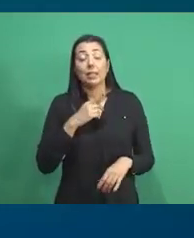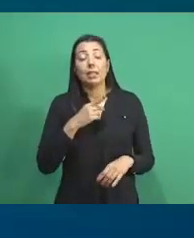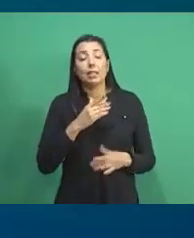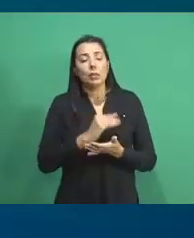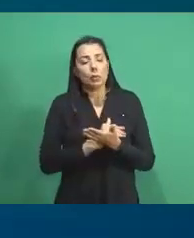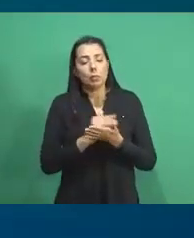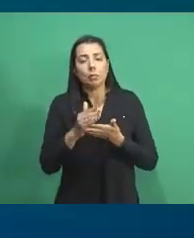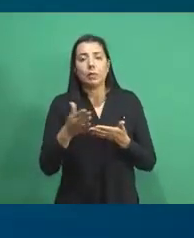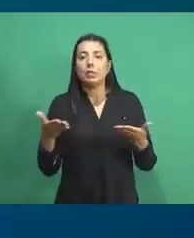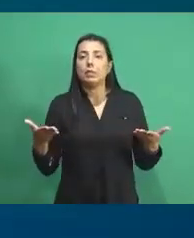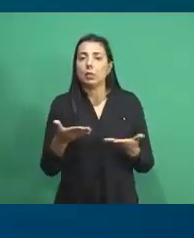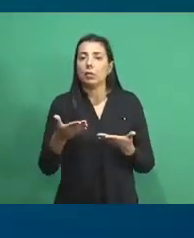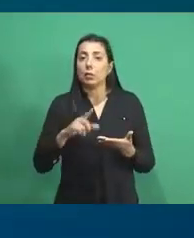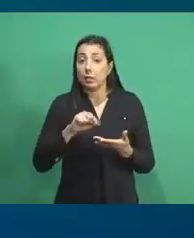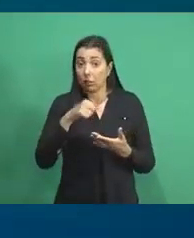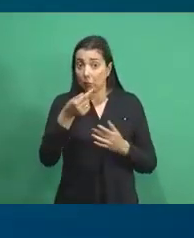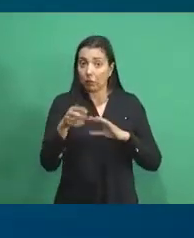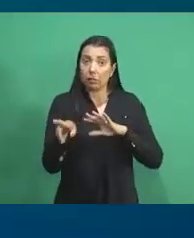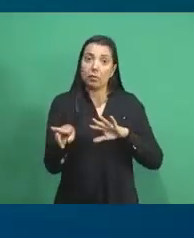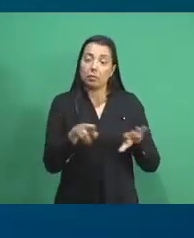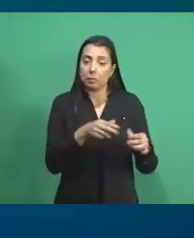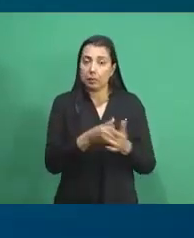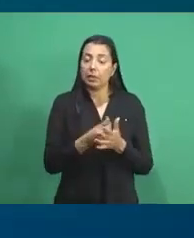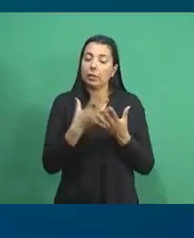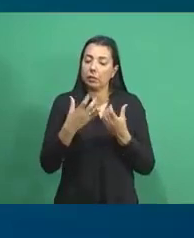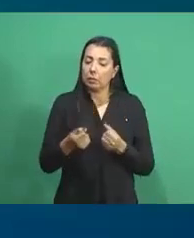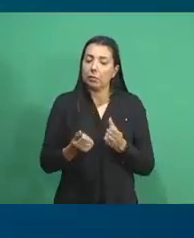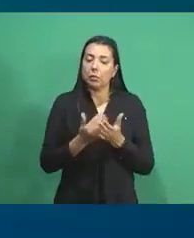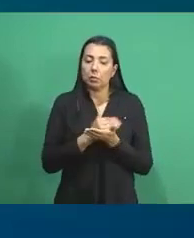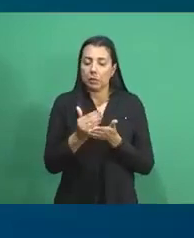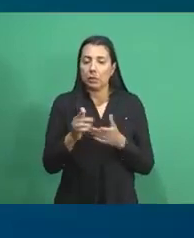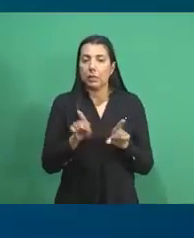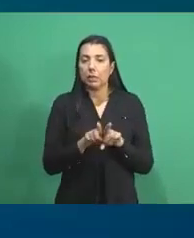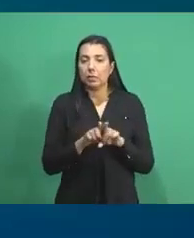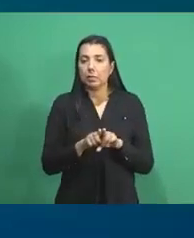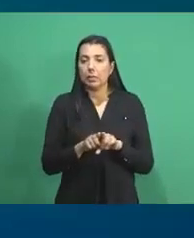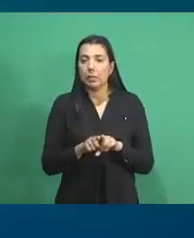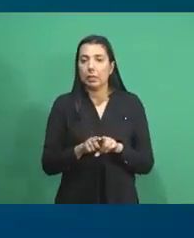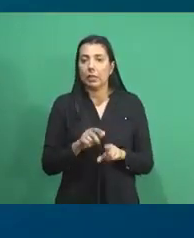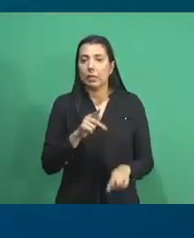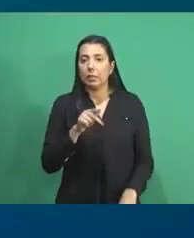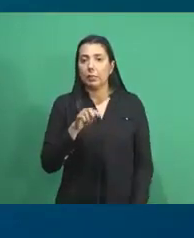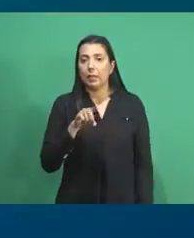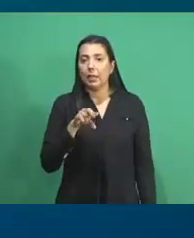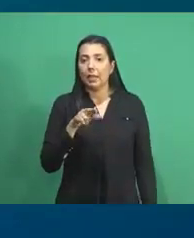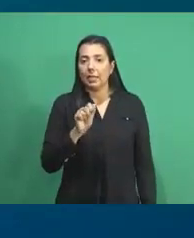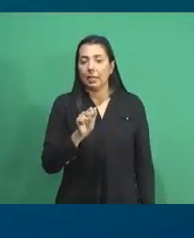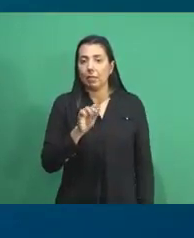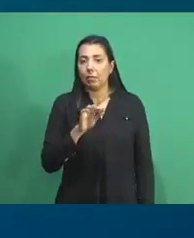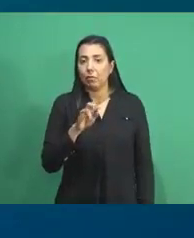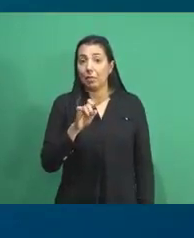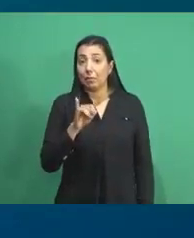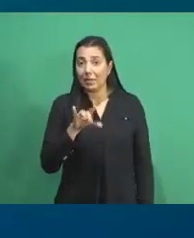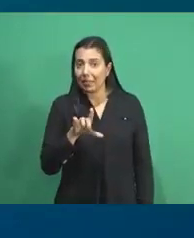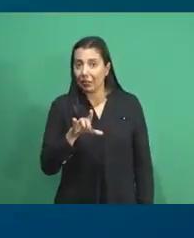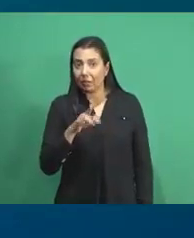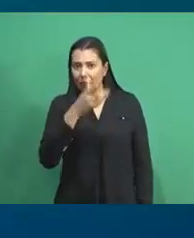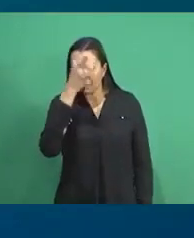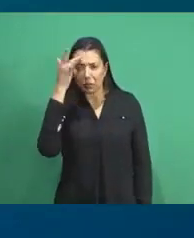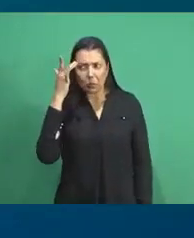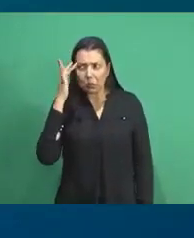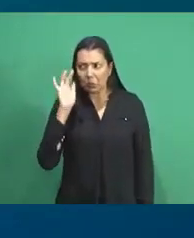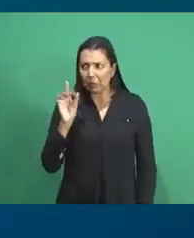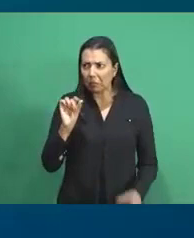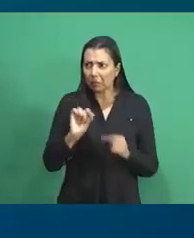-inauguração nessa próxima semana, vamos pré-inaugurar a Pedra Fundamental, e, para quem não sabe, o Amazon